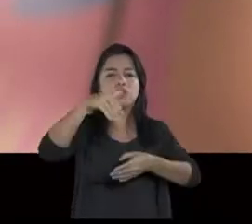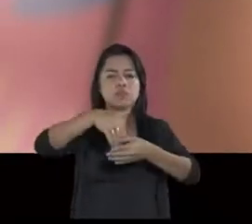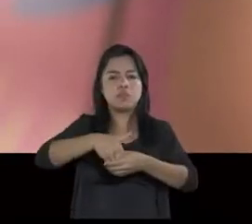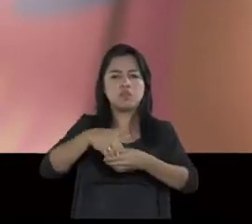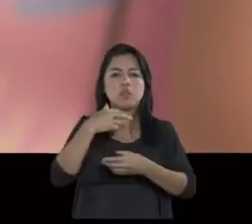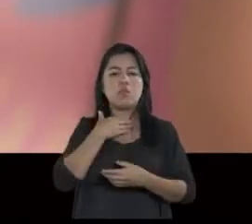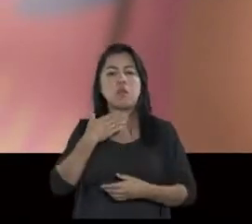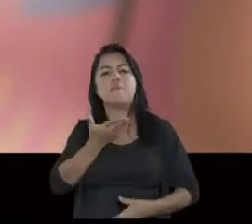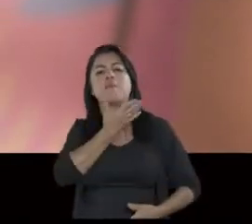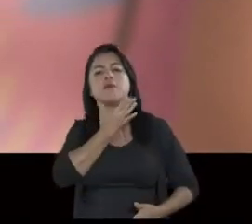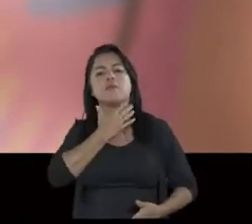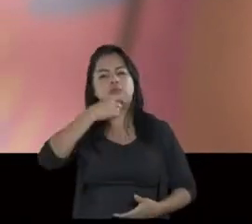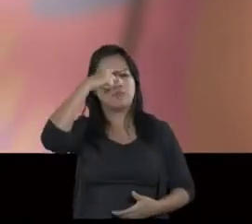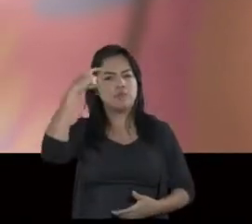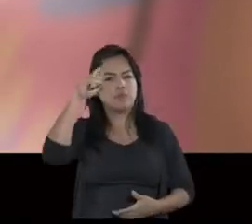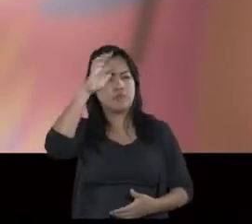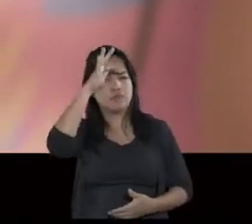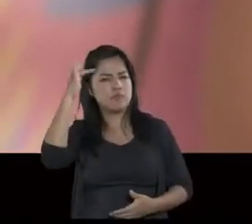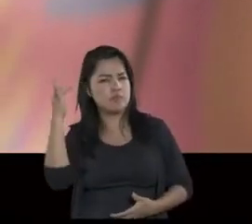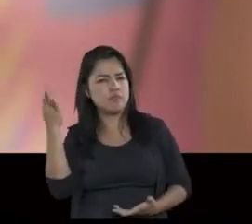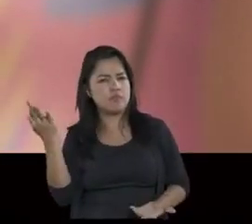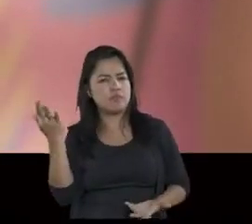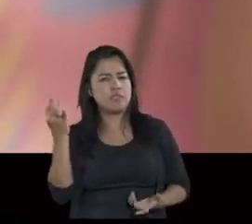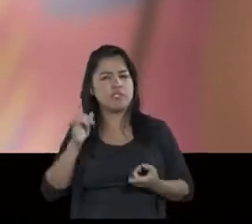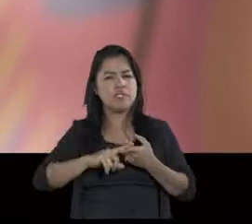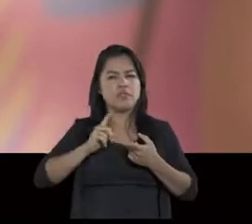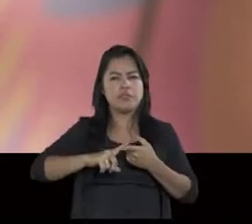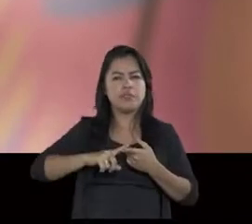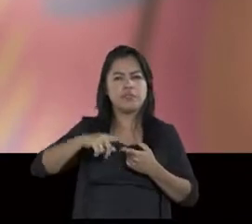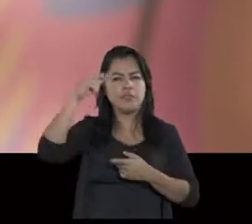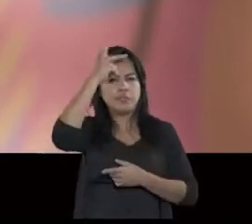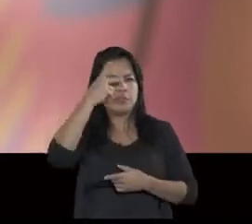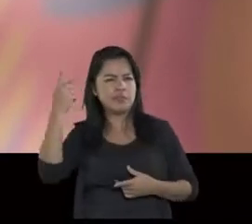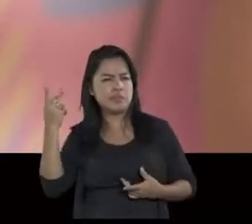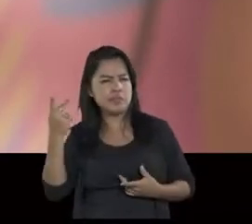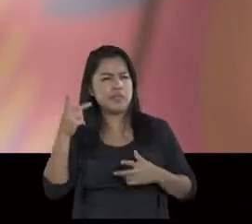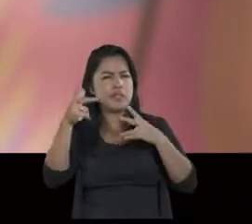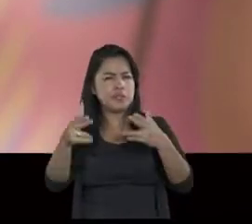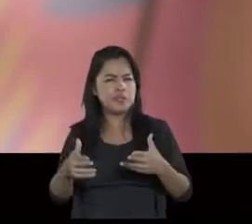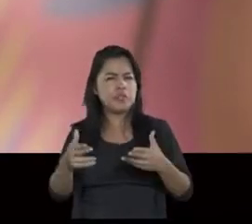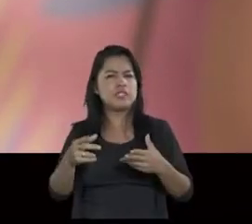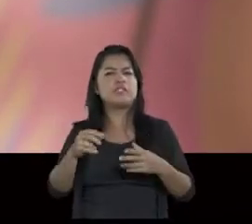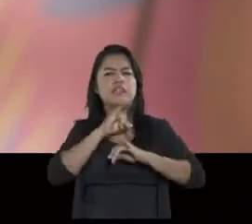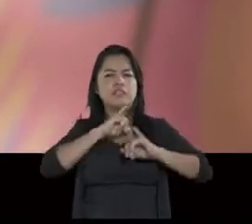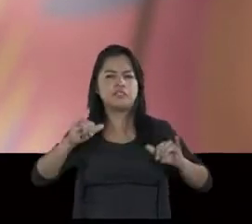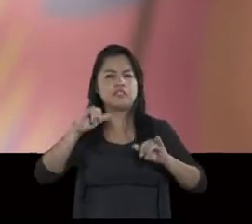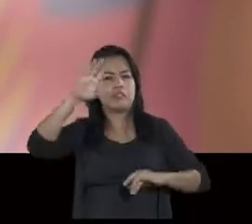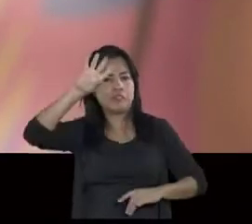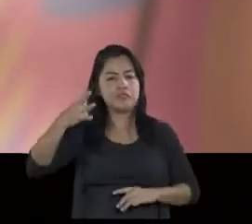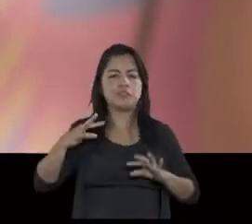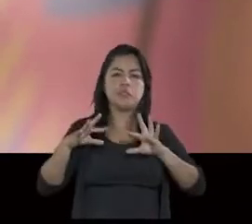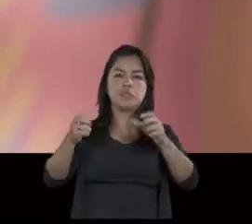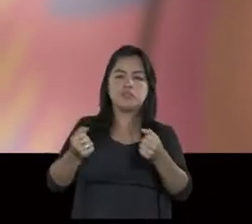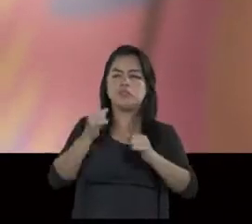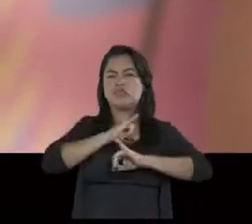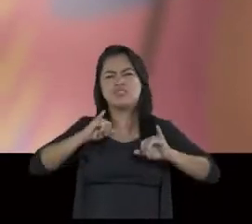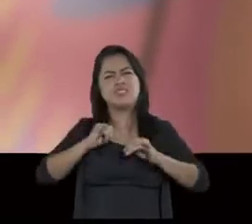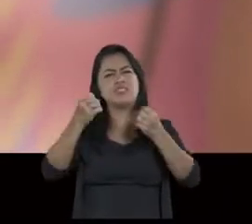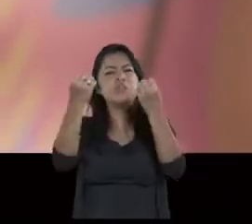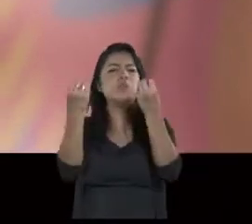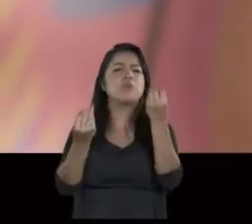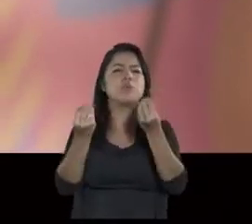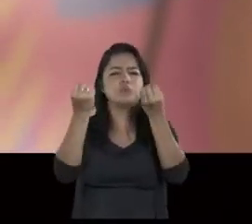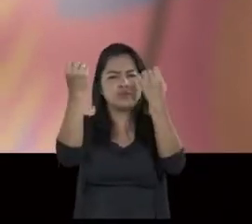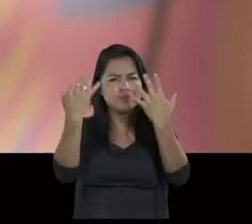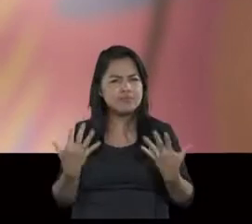cabe em um discurso vazio do deputado Furlan, muito menos da deputada Patrícia, que diz que vai resolver tudo, mas não diz